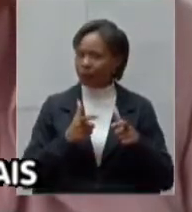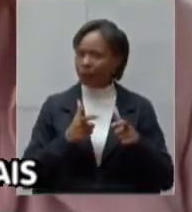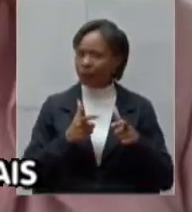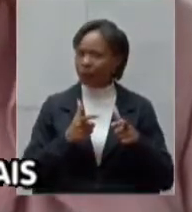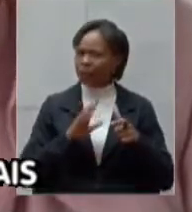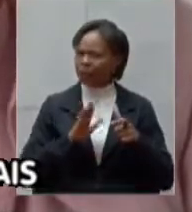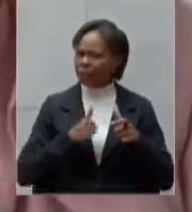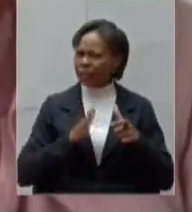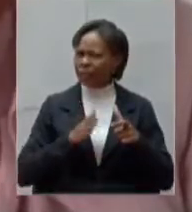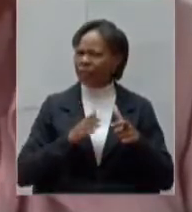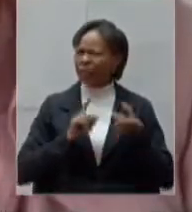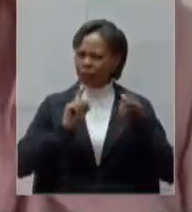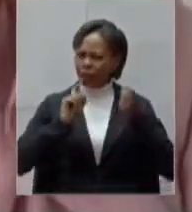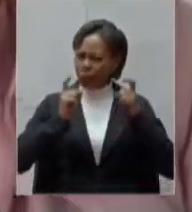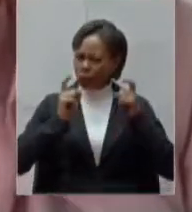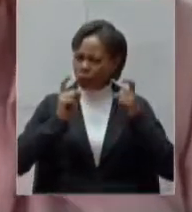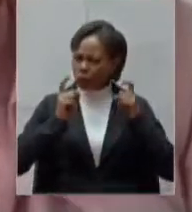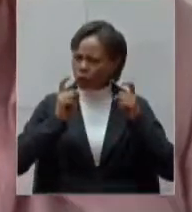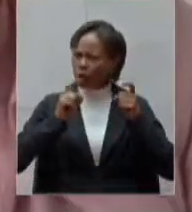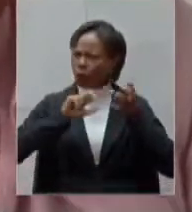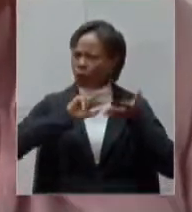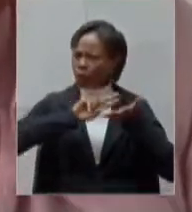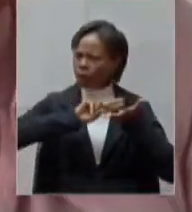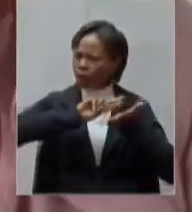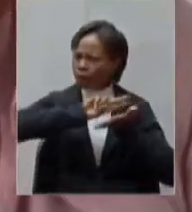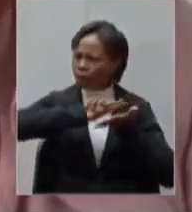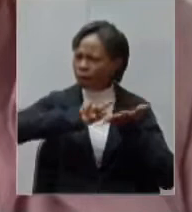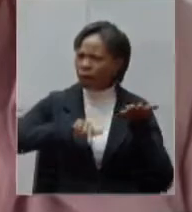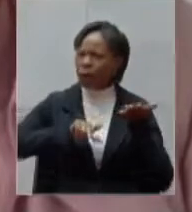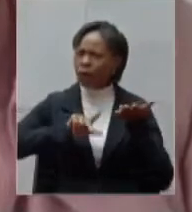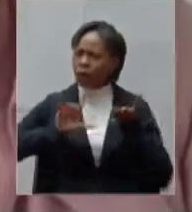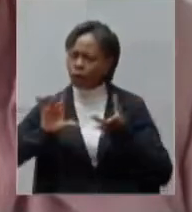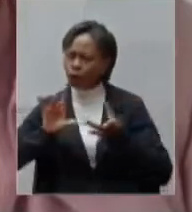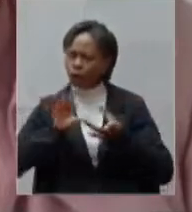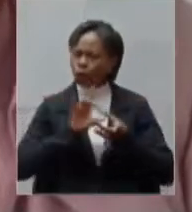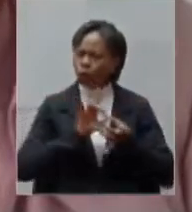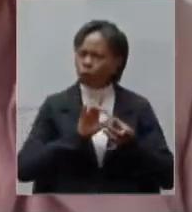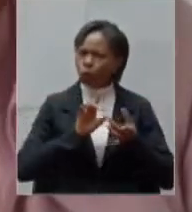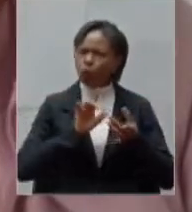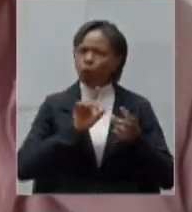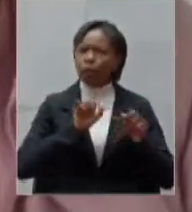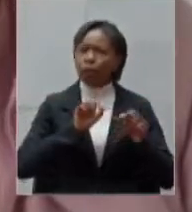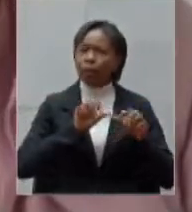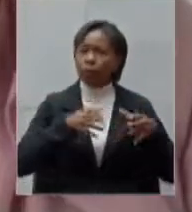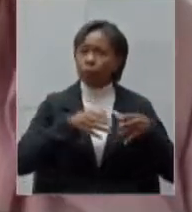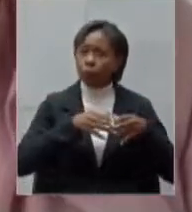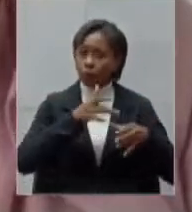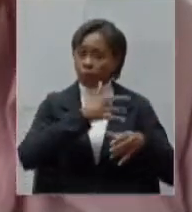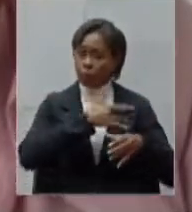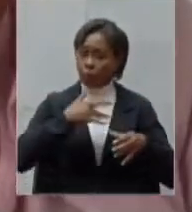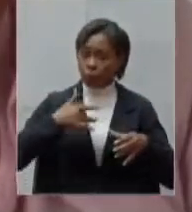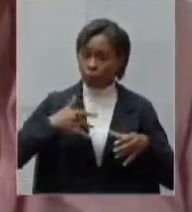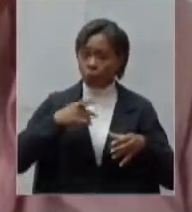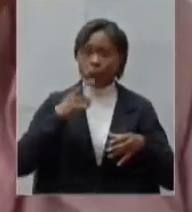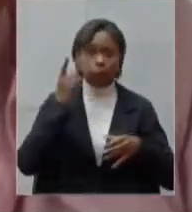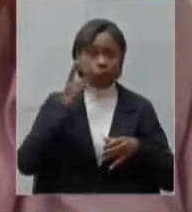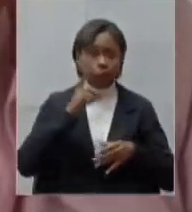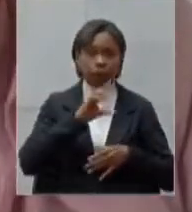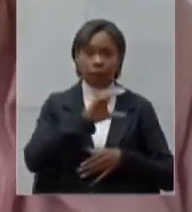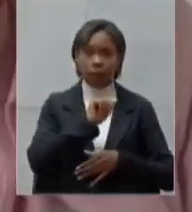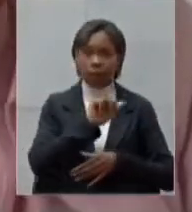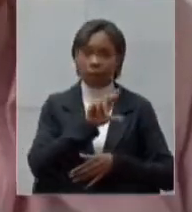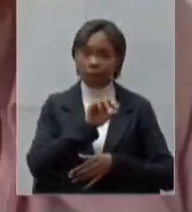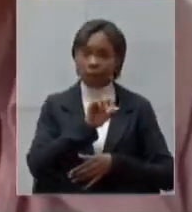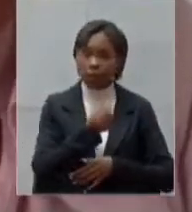várias reuniões com a comissão de saúde deputado Carlos Pimenta e o governo do estado